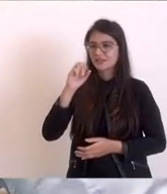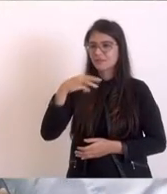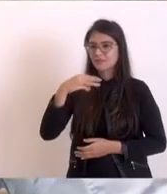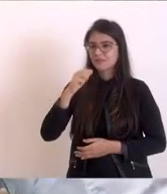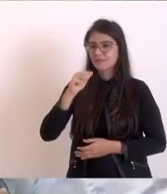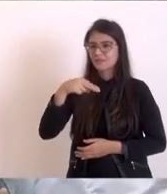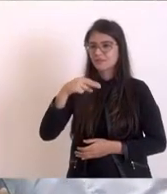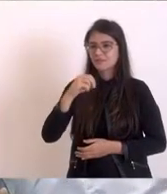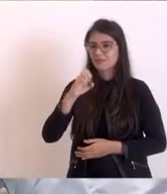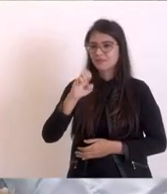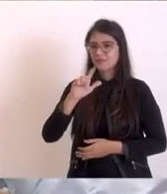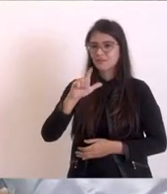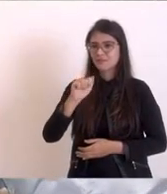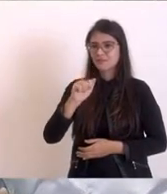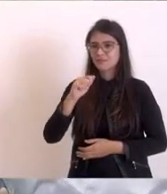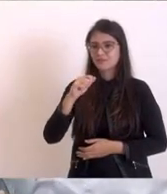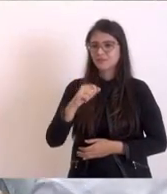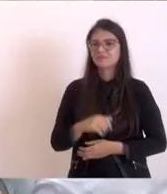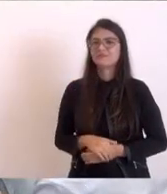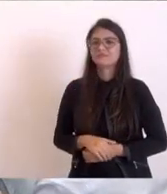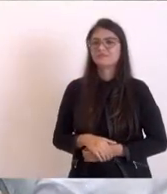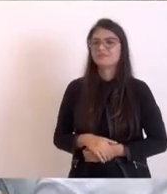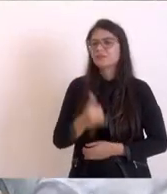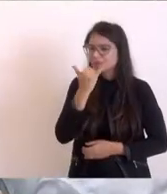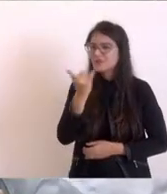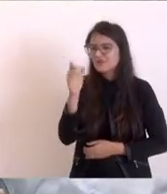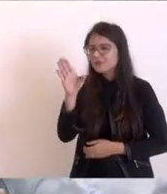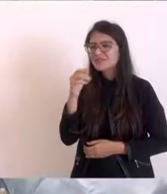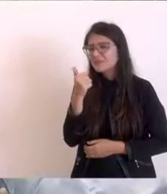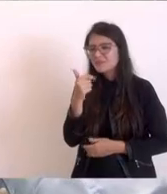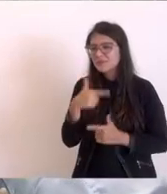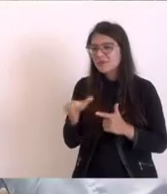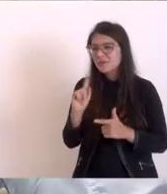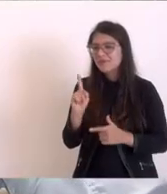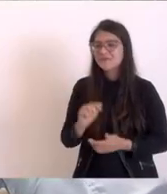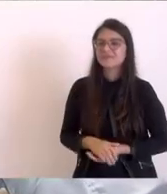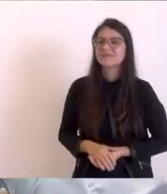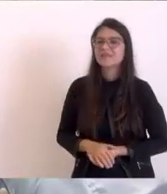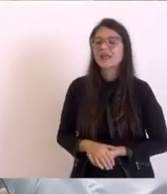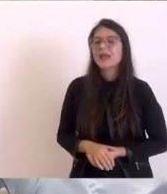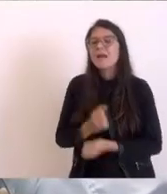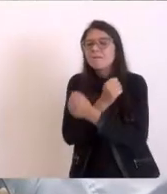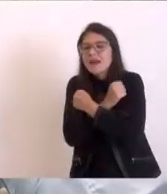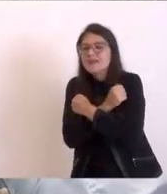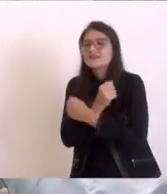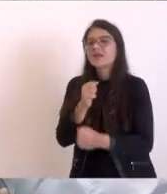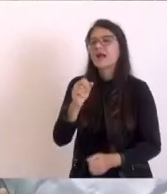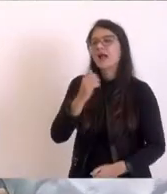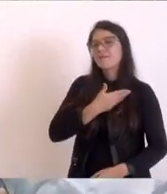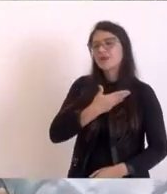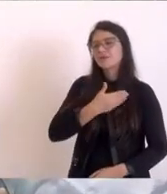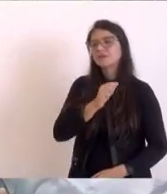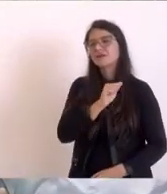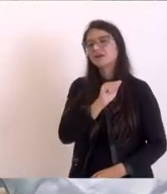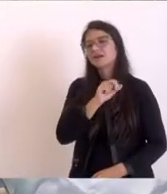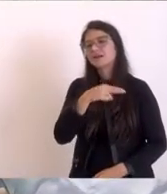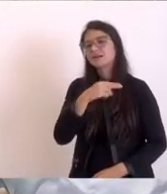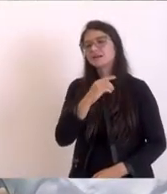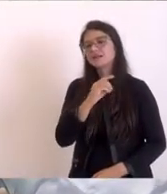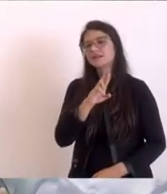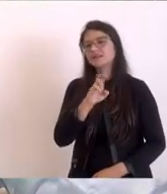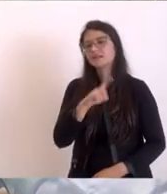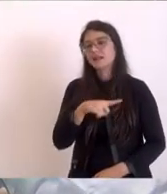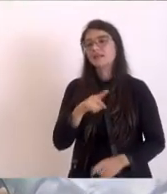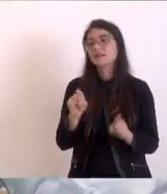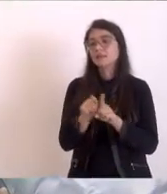Te perdoe, pode deixar. Um grande abraço ao meu amigo André, a todos da mesa. Estou muito feliz de estar aqui participando desse debate fundamental para a